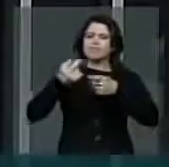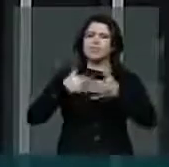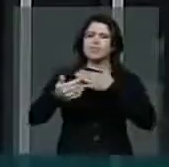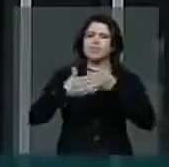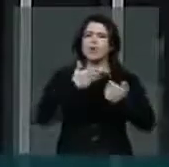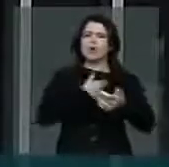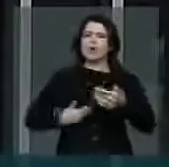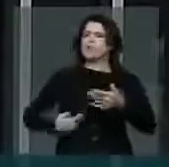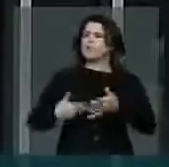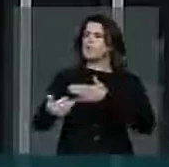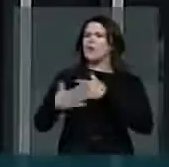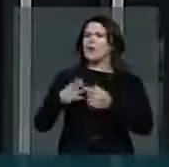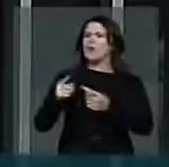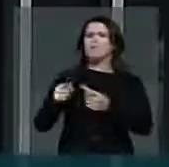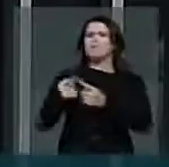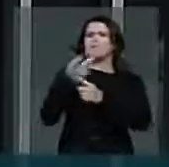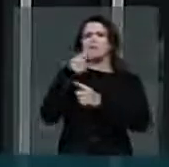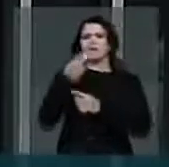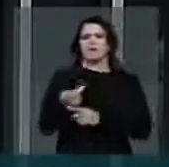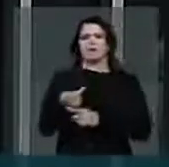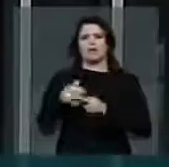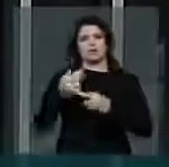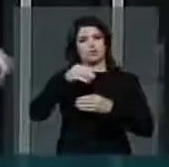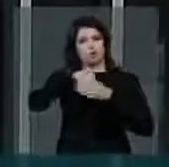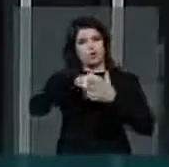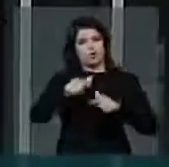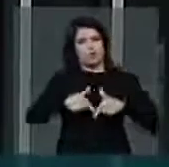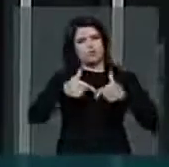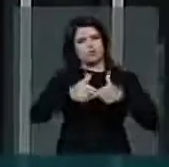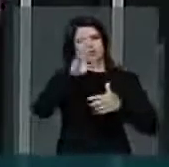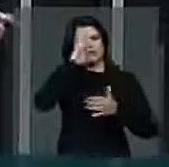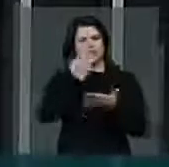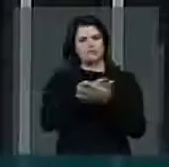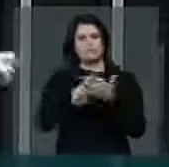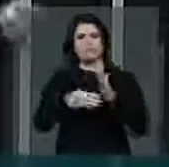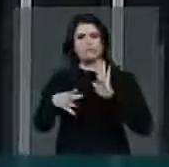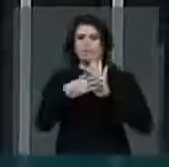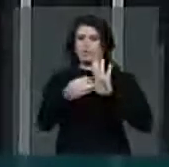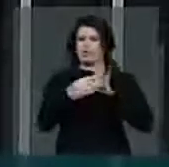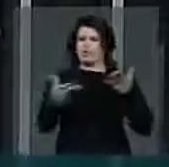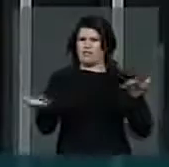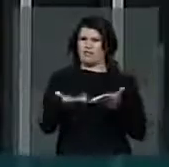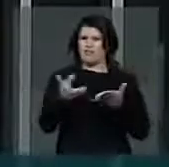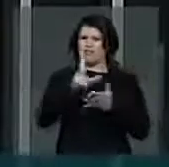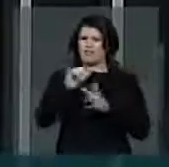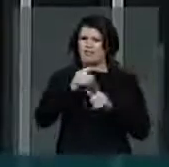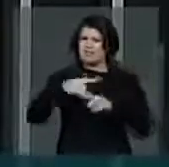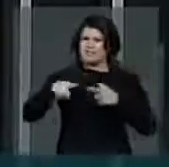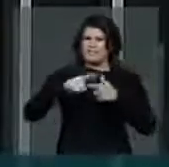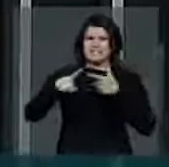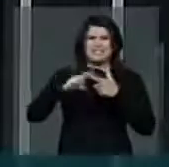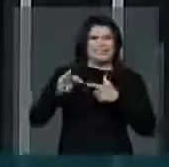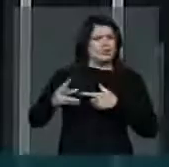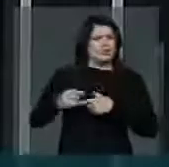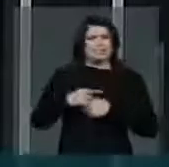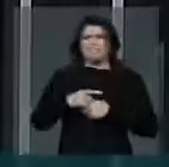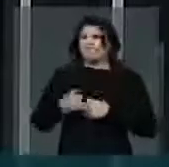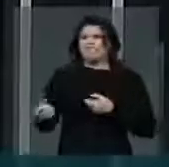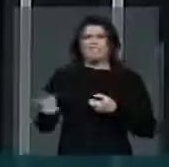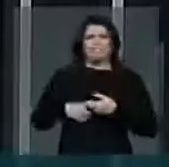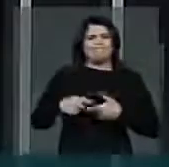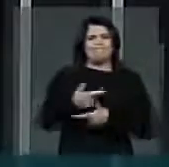governo que seja. Estamos num campo de lutas. Acreditamos que esse modelo está numa crise insanável.